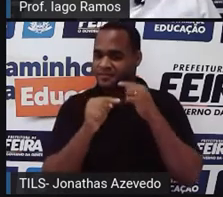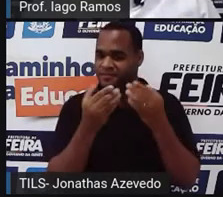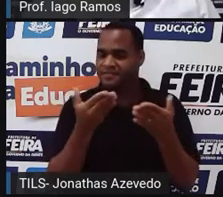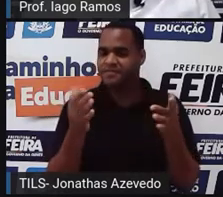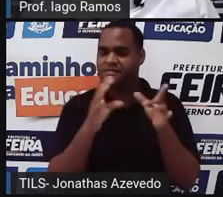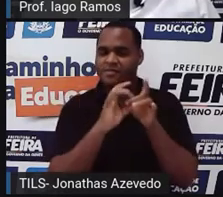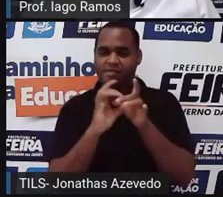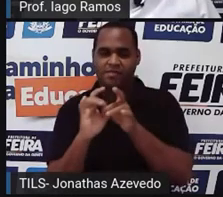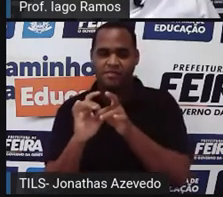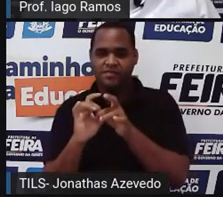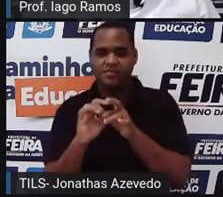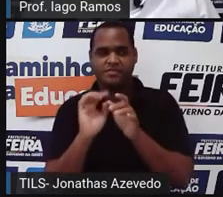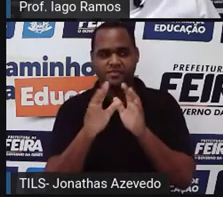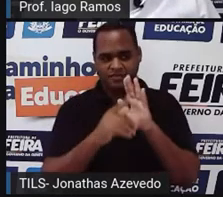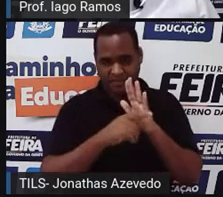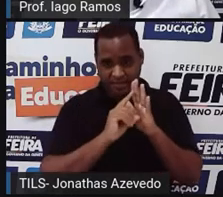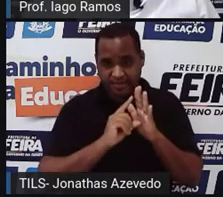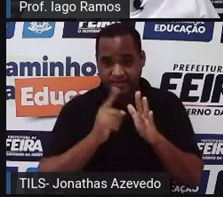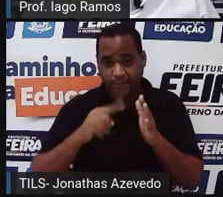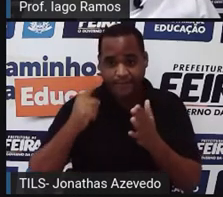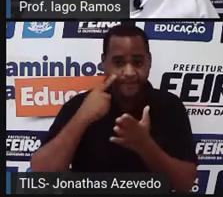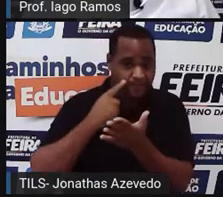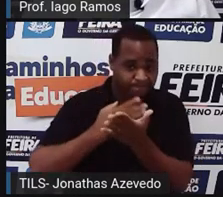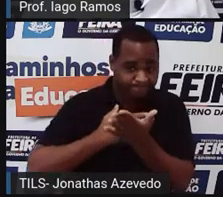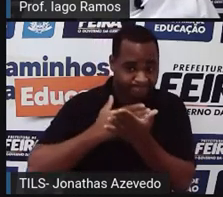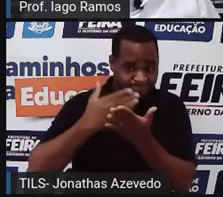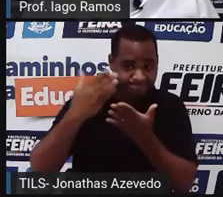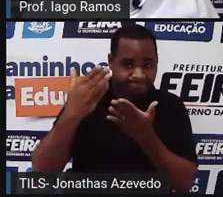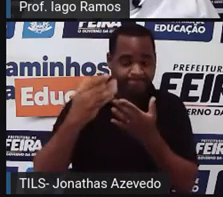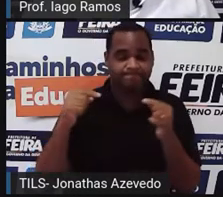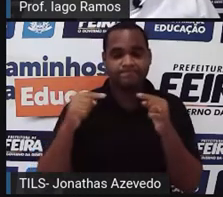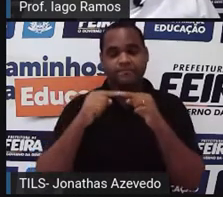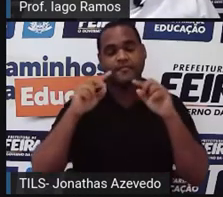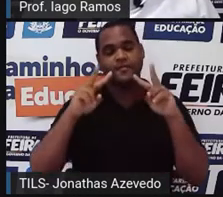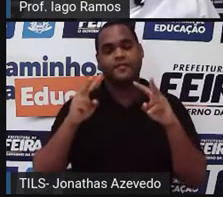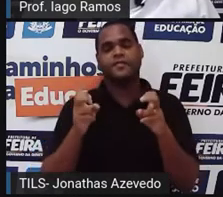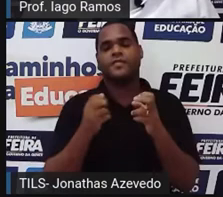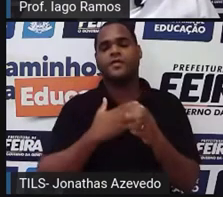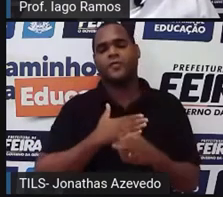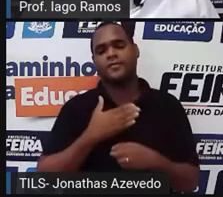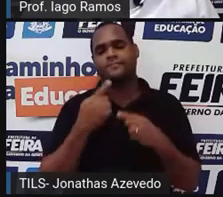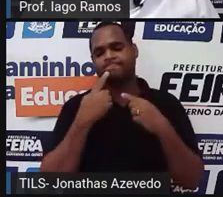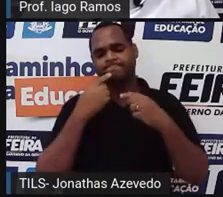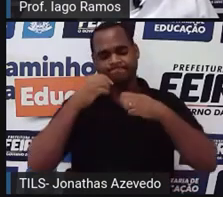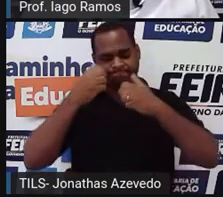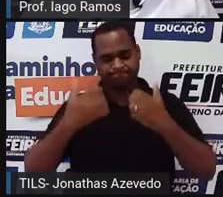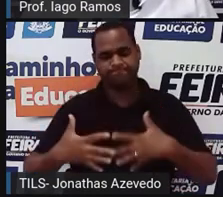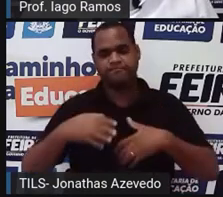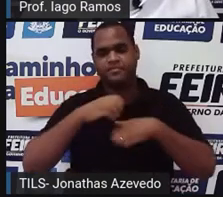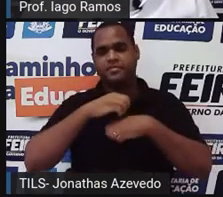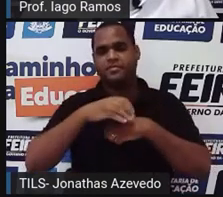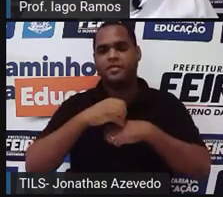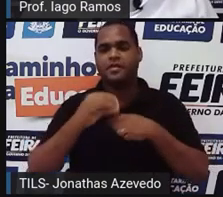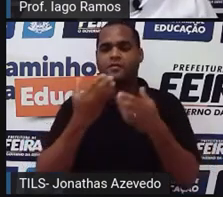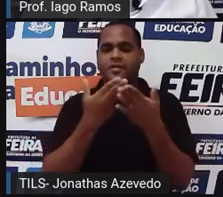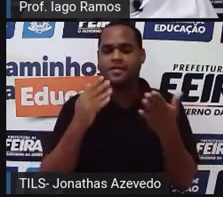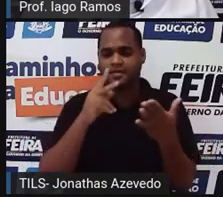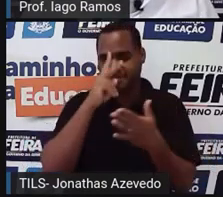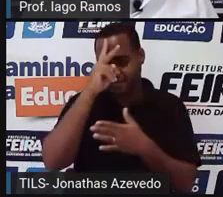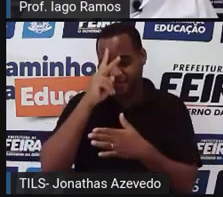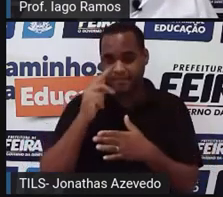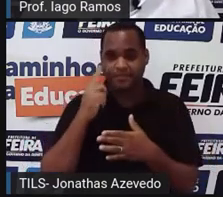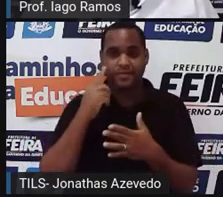Mas antes de a gente começar, né, já com o tema, eu gostaria de trazer aqui para você uma história de